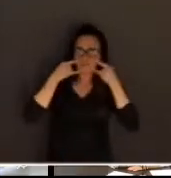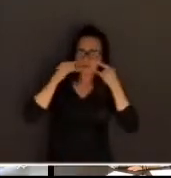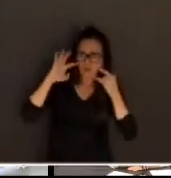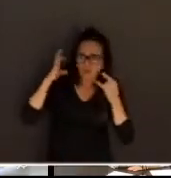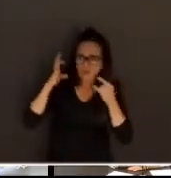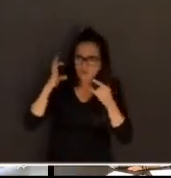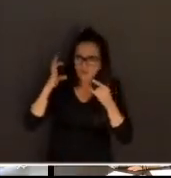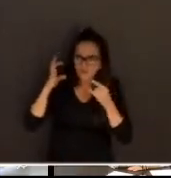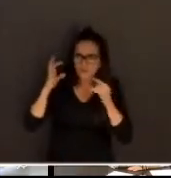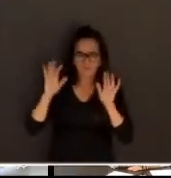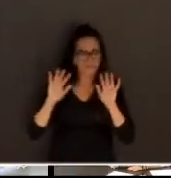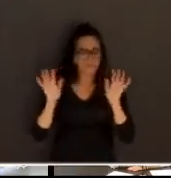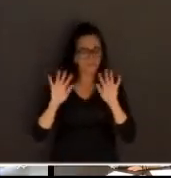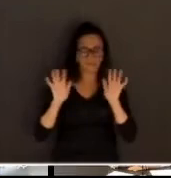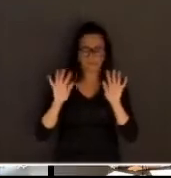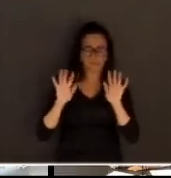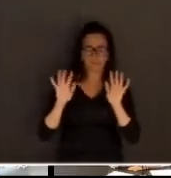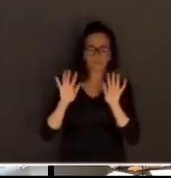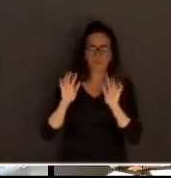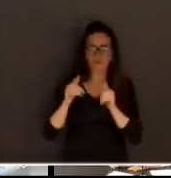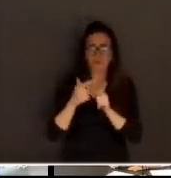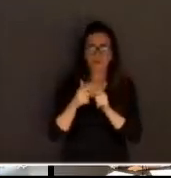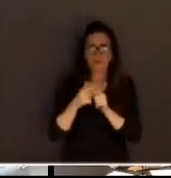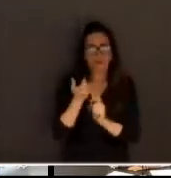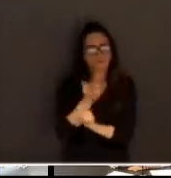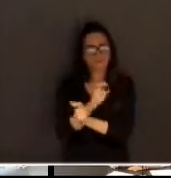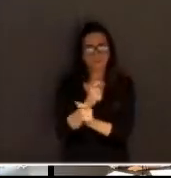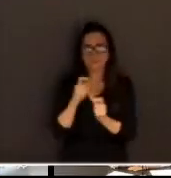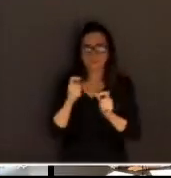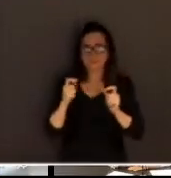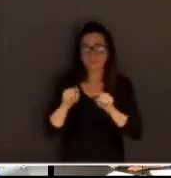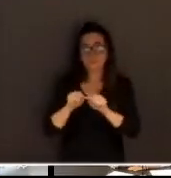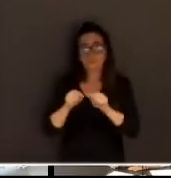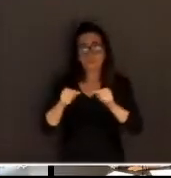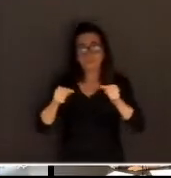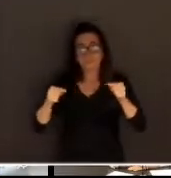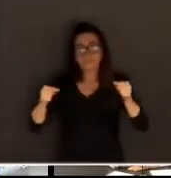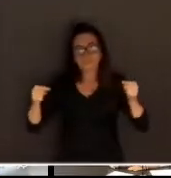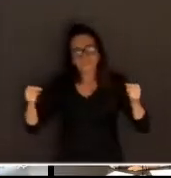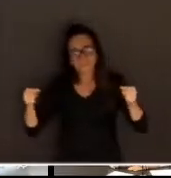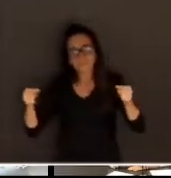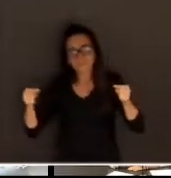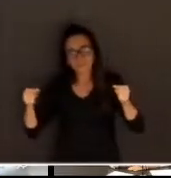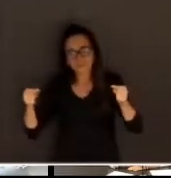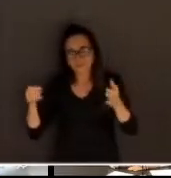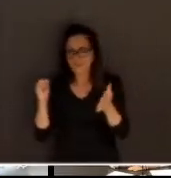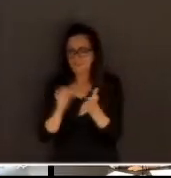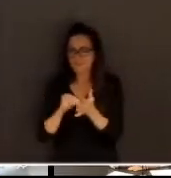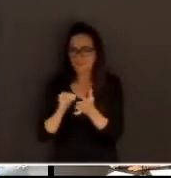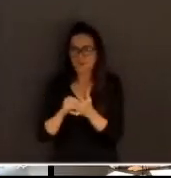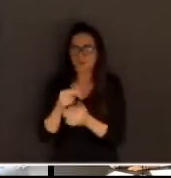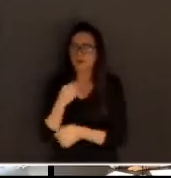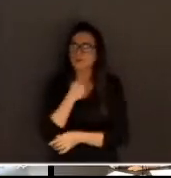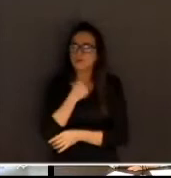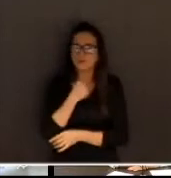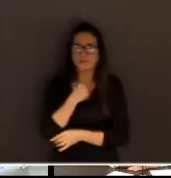Isso não vai resolver o problema de ninguém. O problema é muito maior do que esse. Mas, esses elementos não podem faltar, efetivamente,